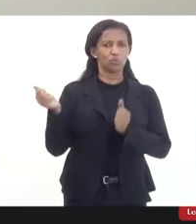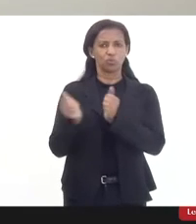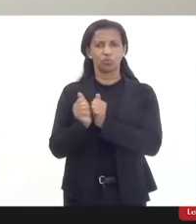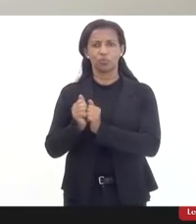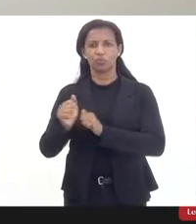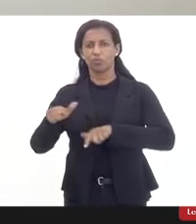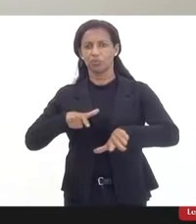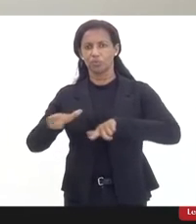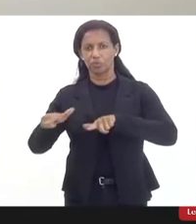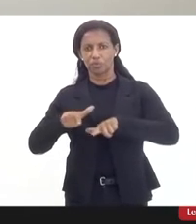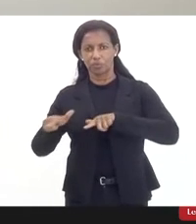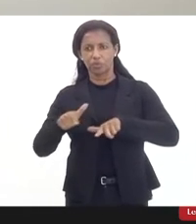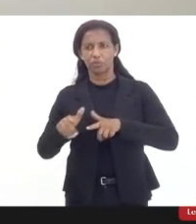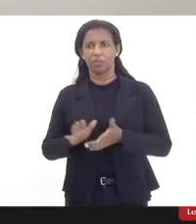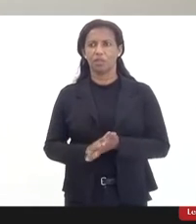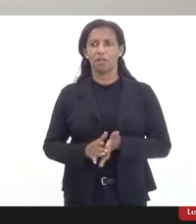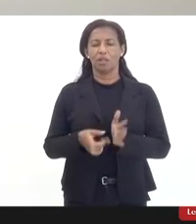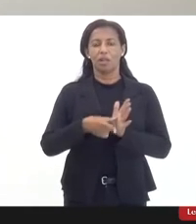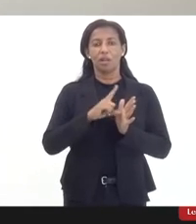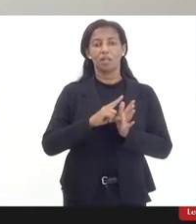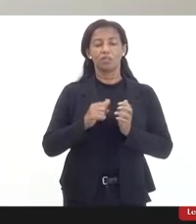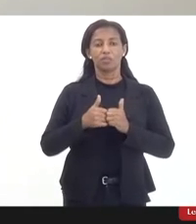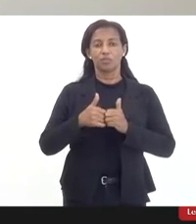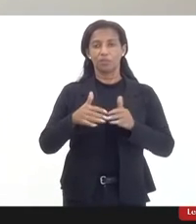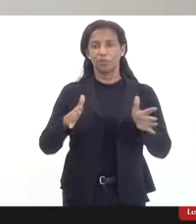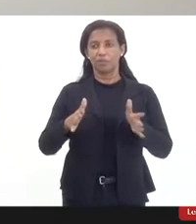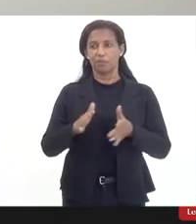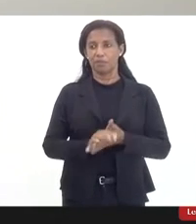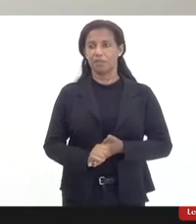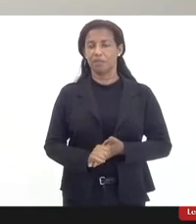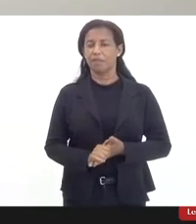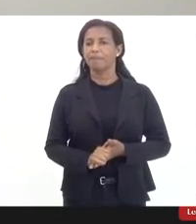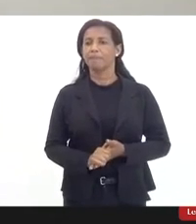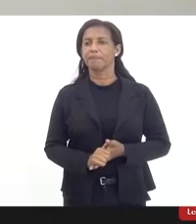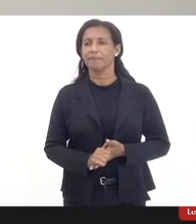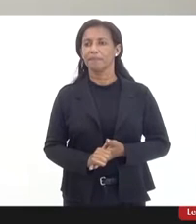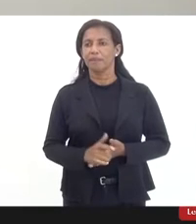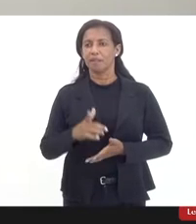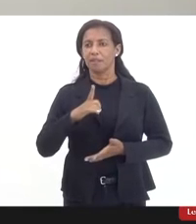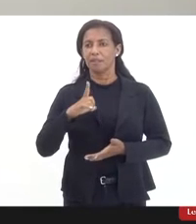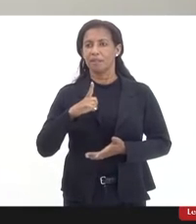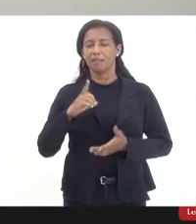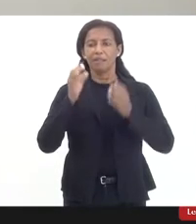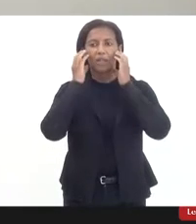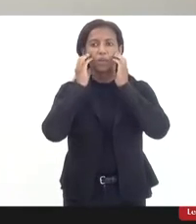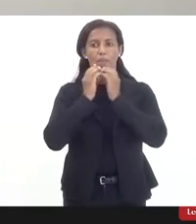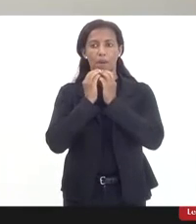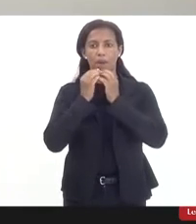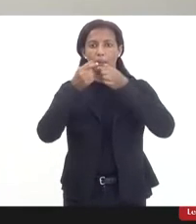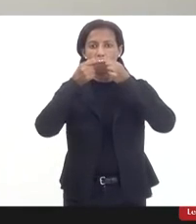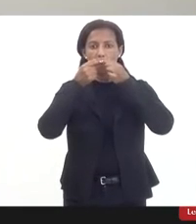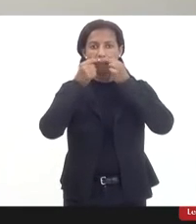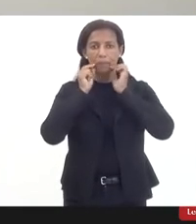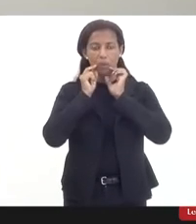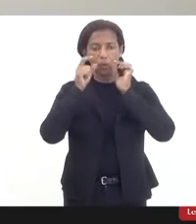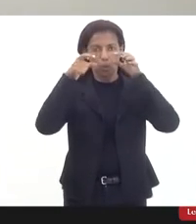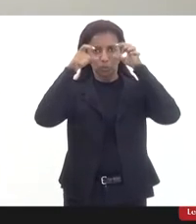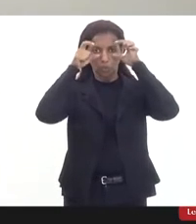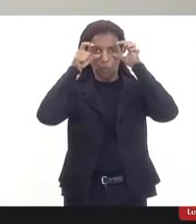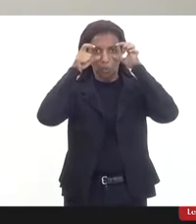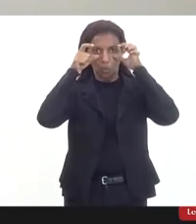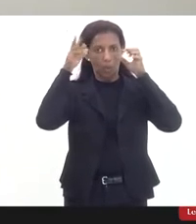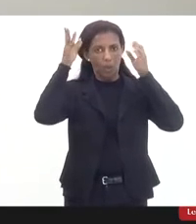Quero me autodescrever antes de começar, eu sou um homem branco, tenho barba, bigode, eu uso óculos,